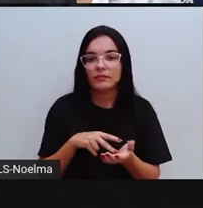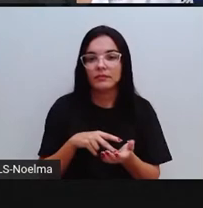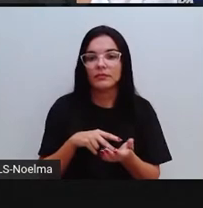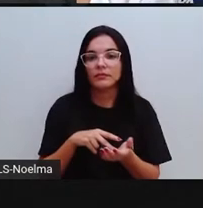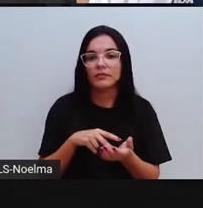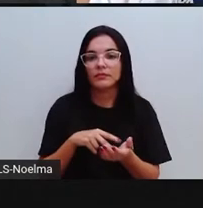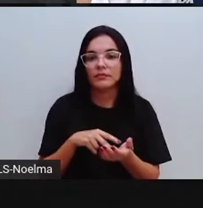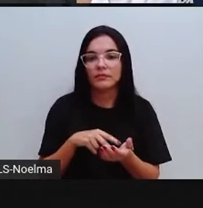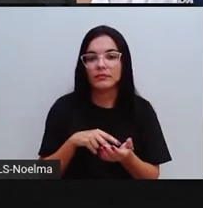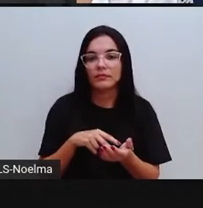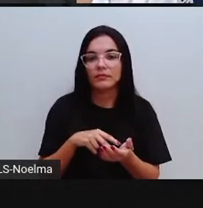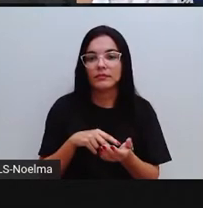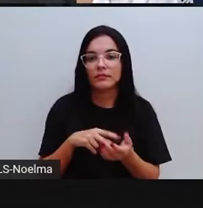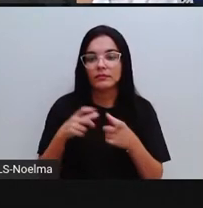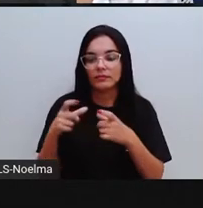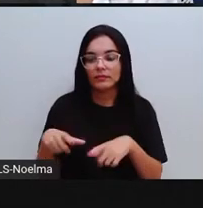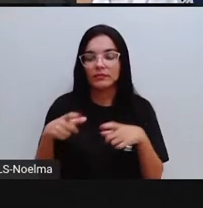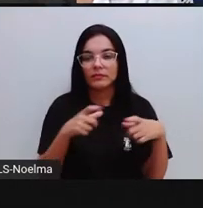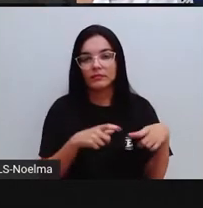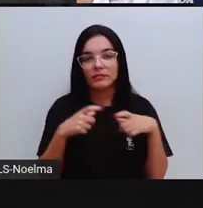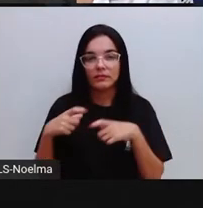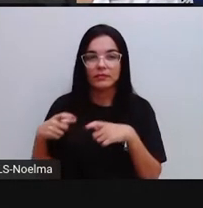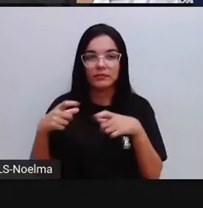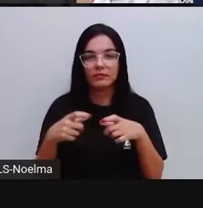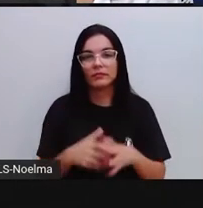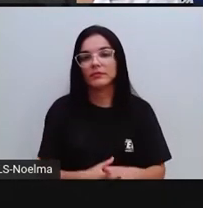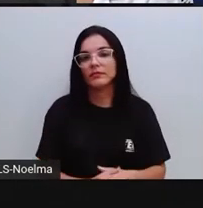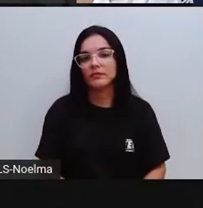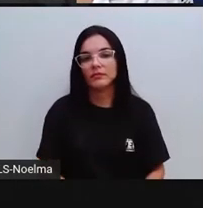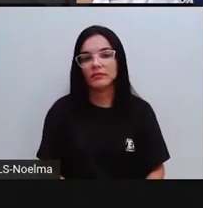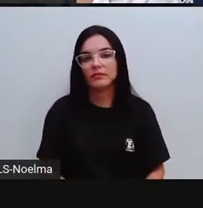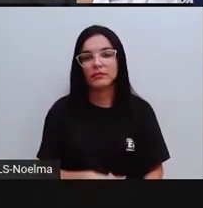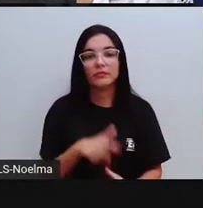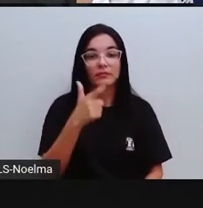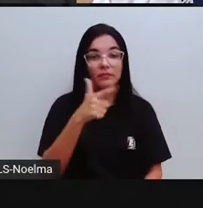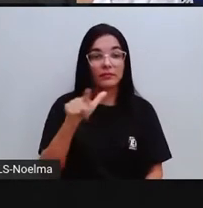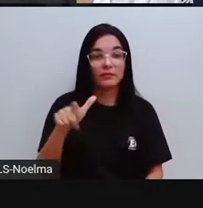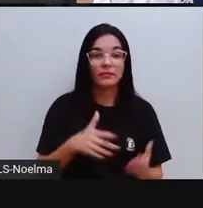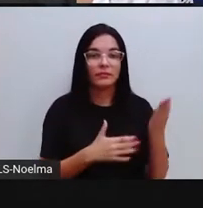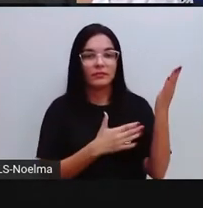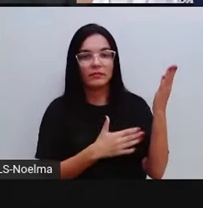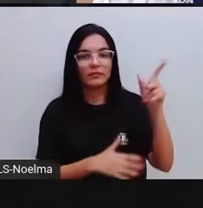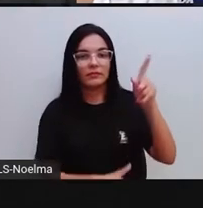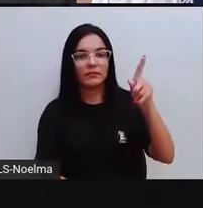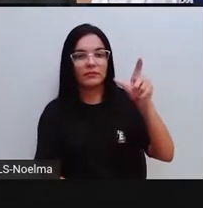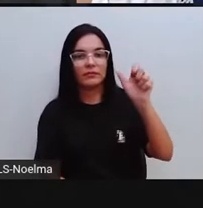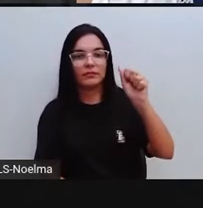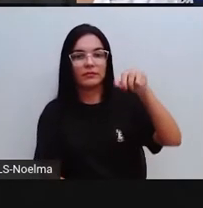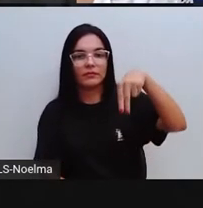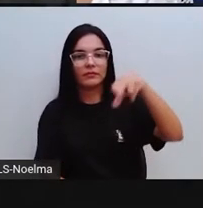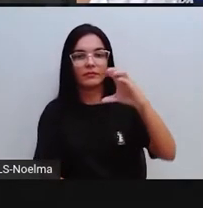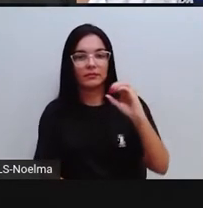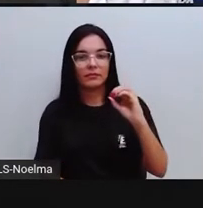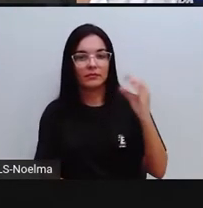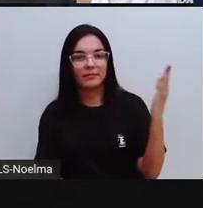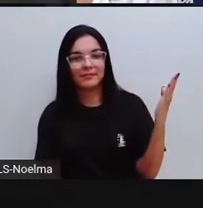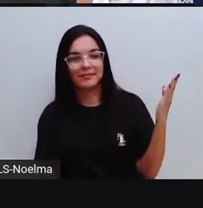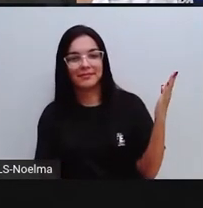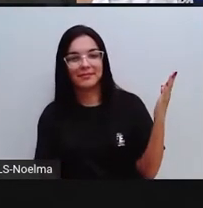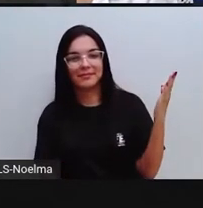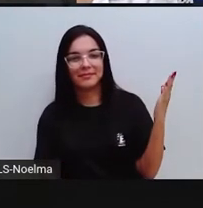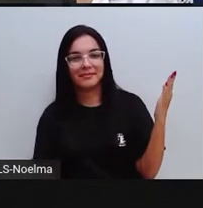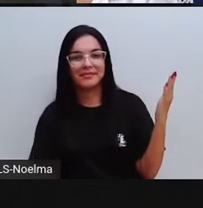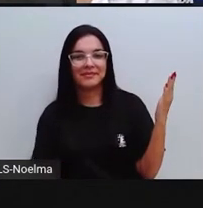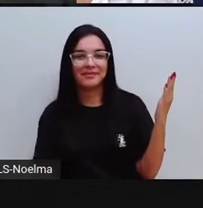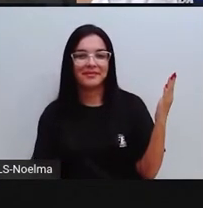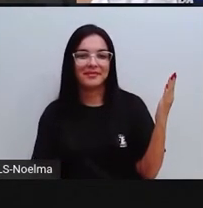aquele local, tá bom? Olha lá outro panô. Esse panô aqui que a Pró colocou na tela agora, vou até